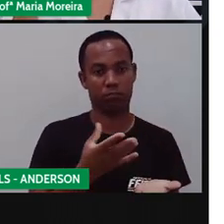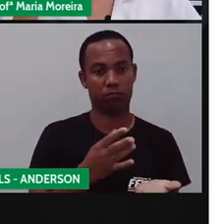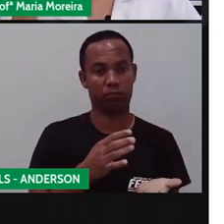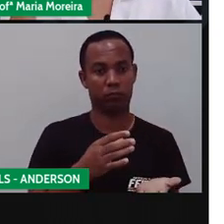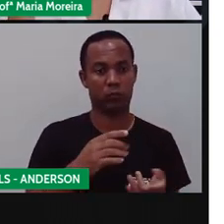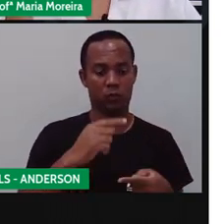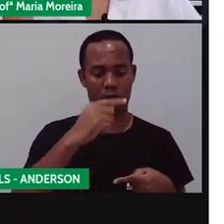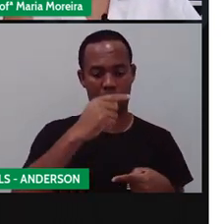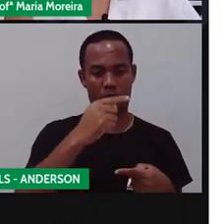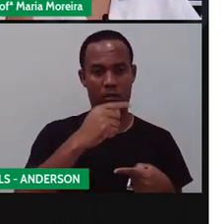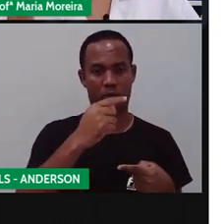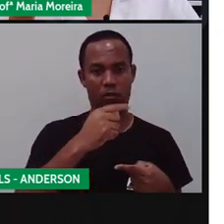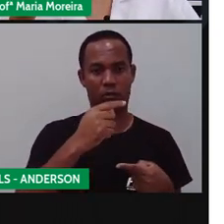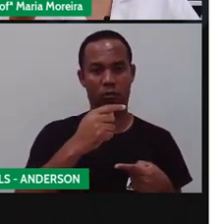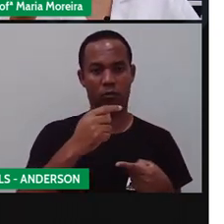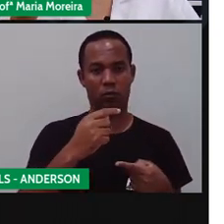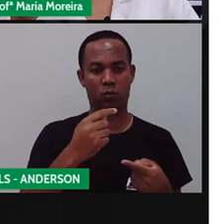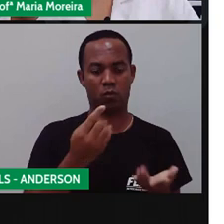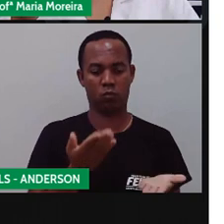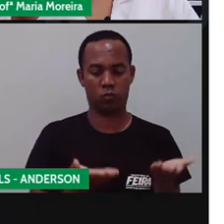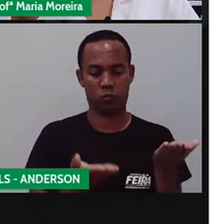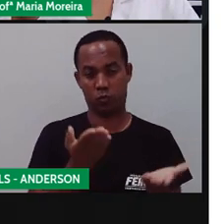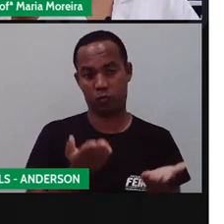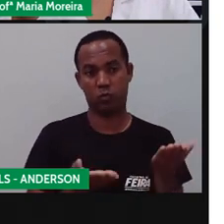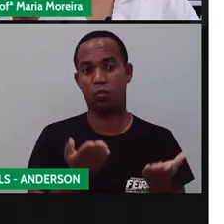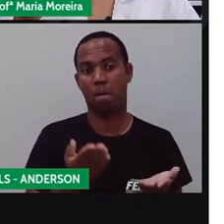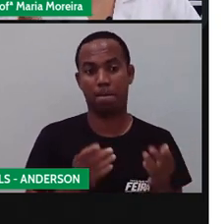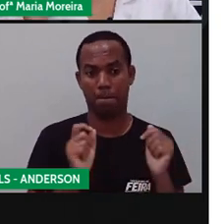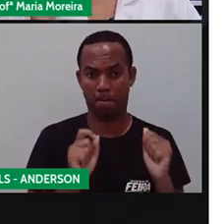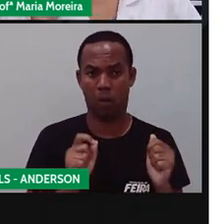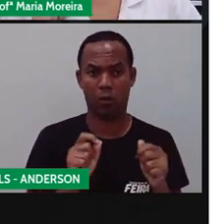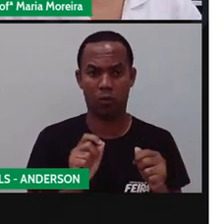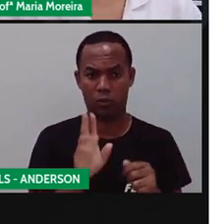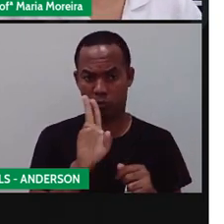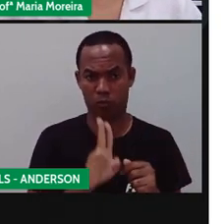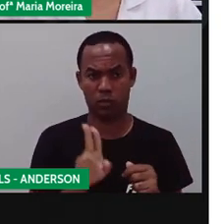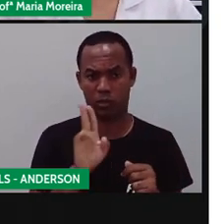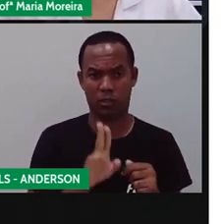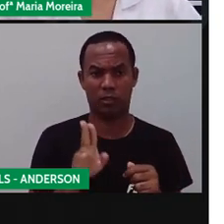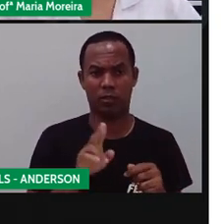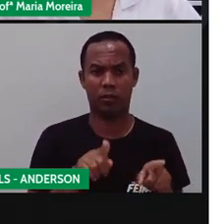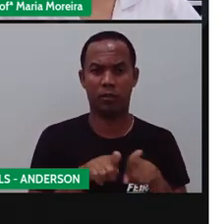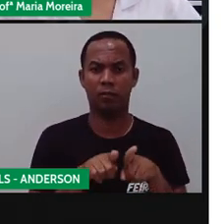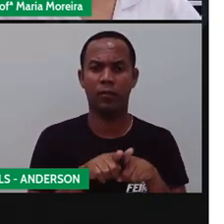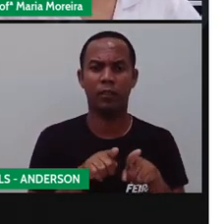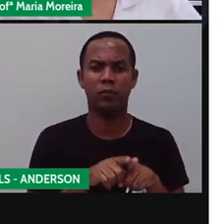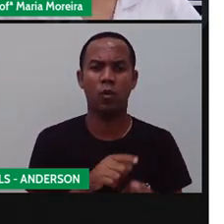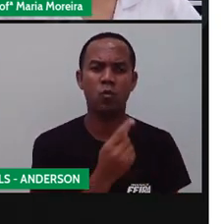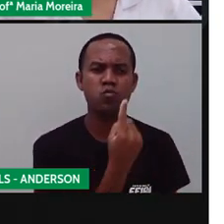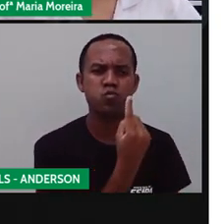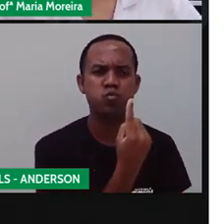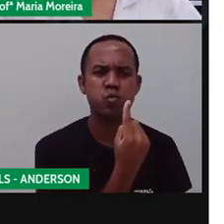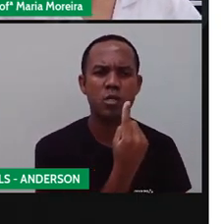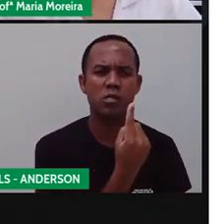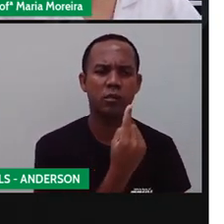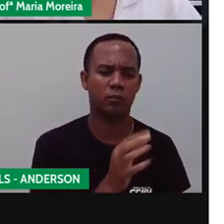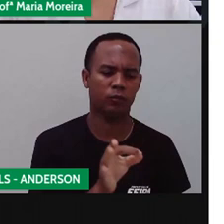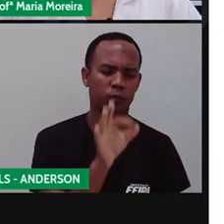litro, quilo. A gente pode utilizar o quilo, não pode? E a gente pode utilizar o quê? A unidade.